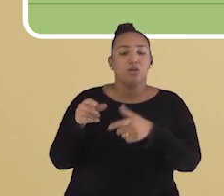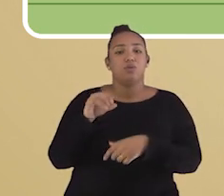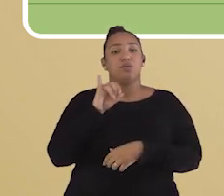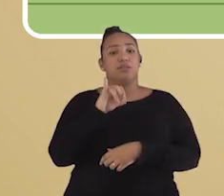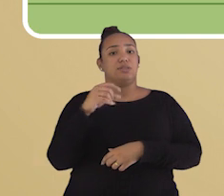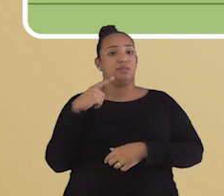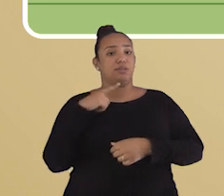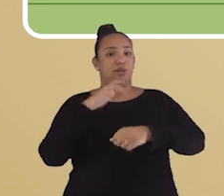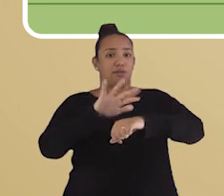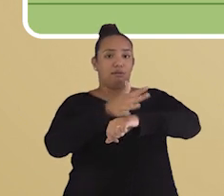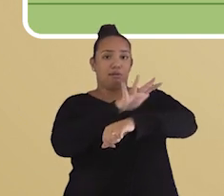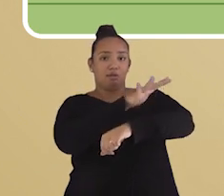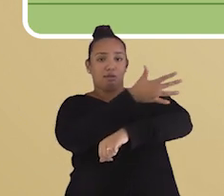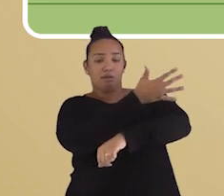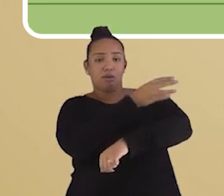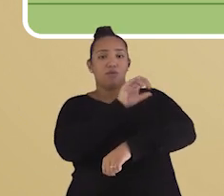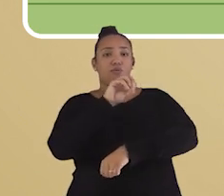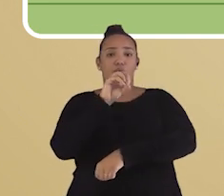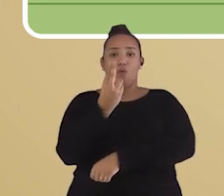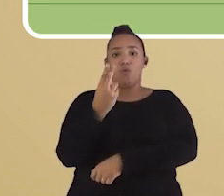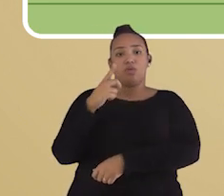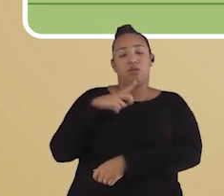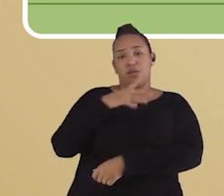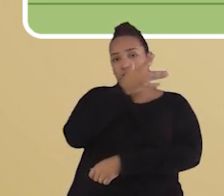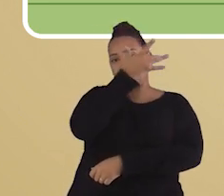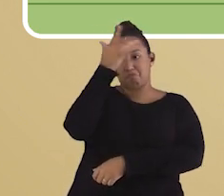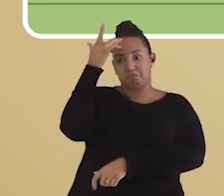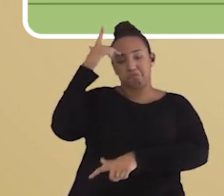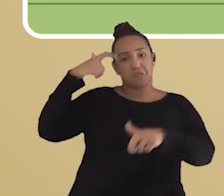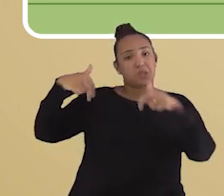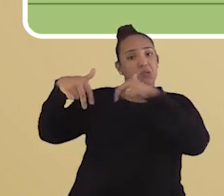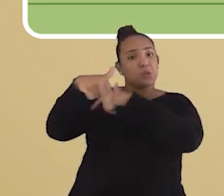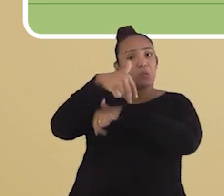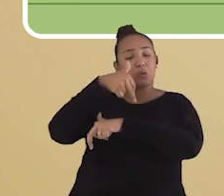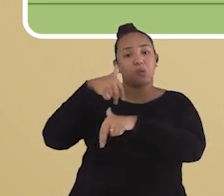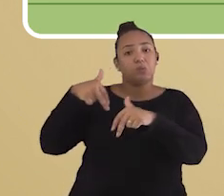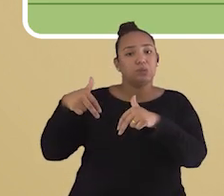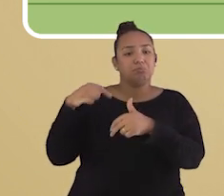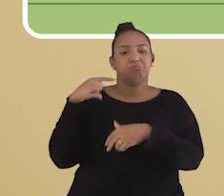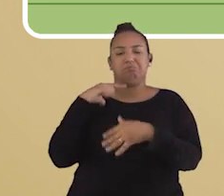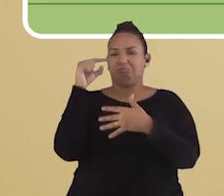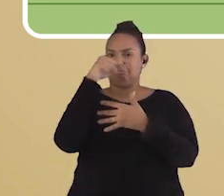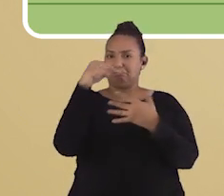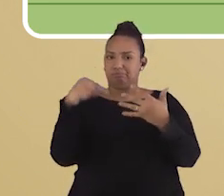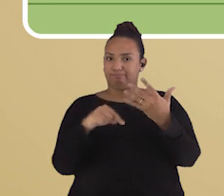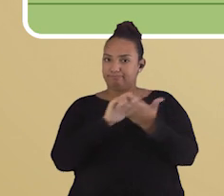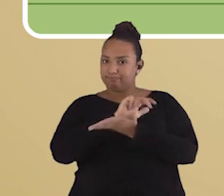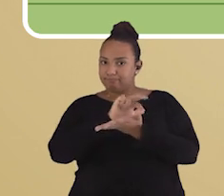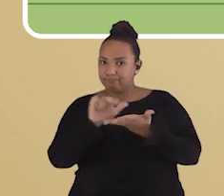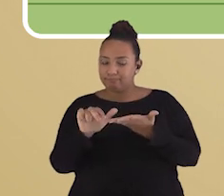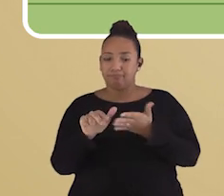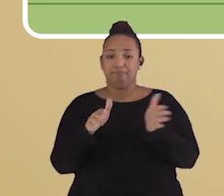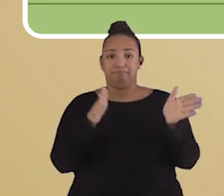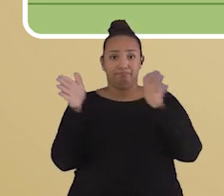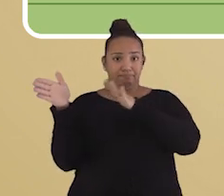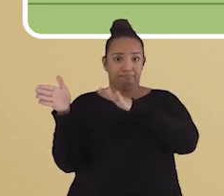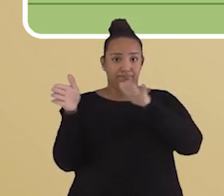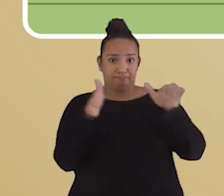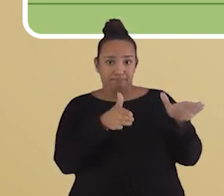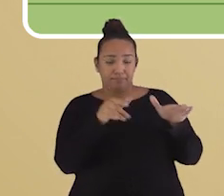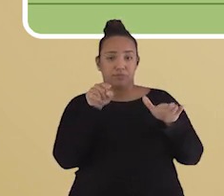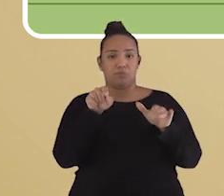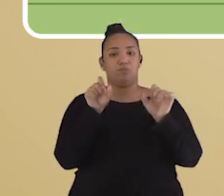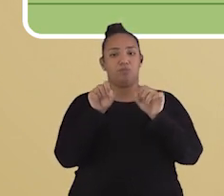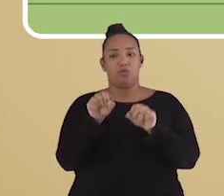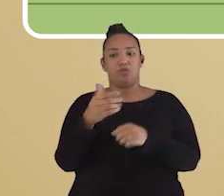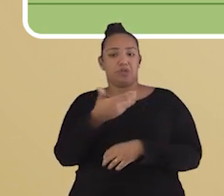se tem relevos, se há pessoas, entre outros diversos elementos. Após isso, você pode